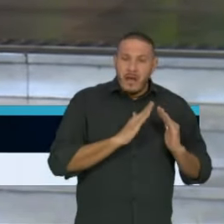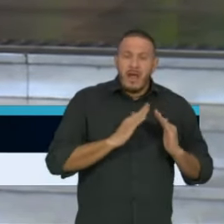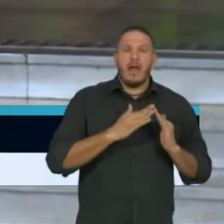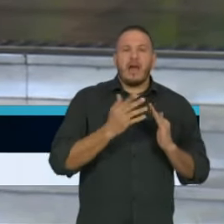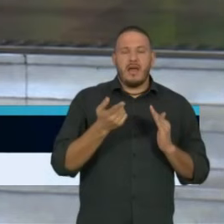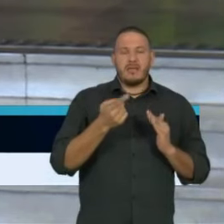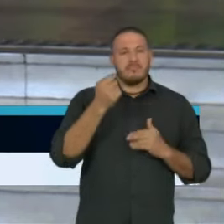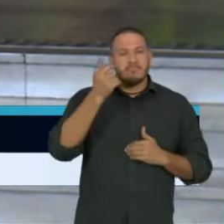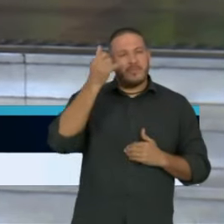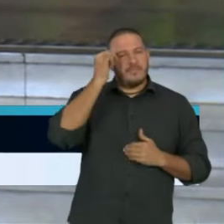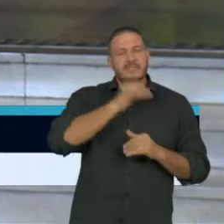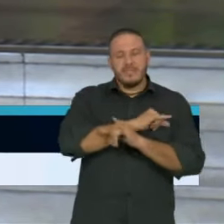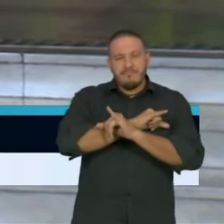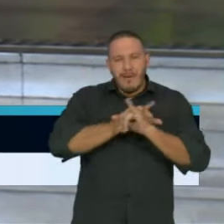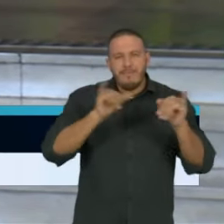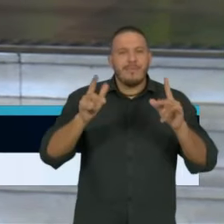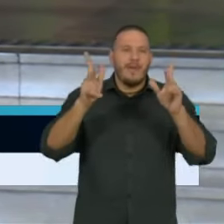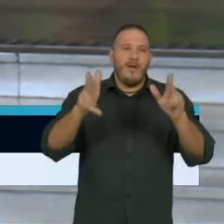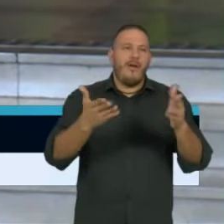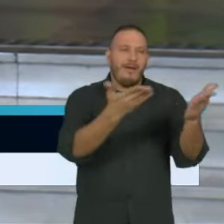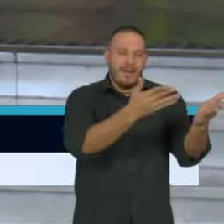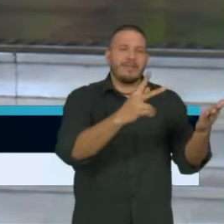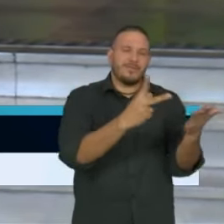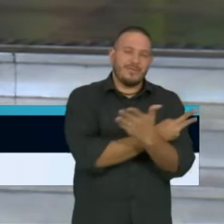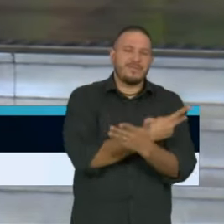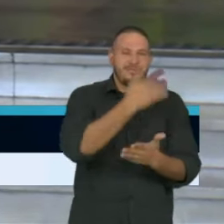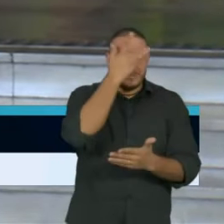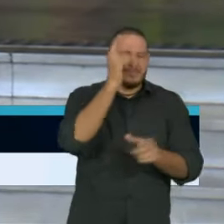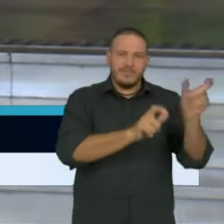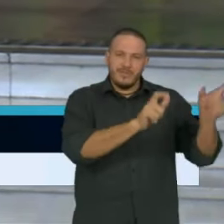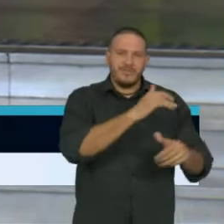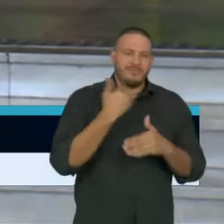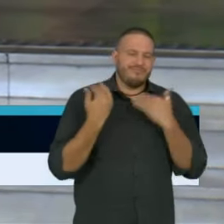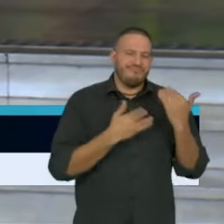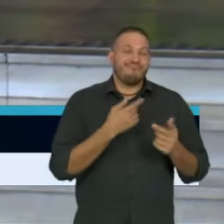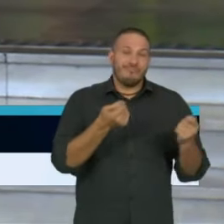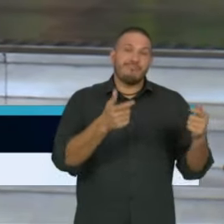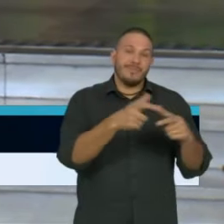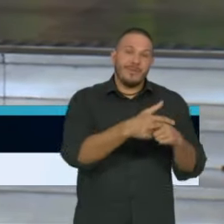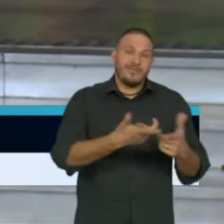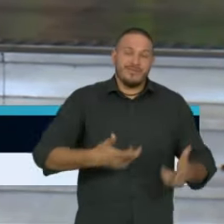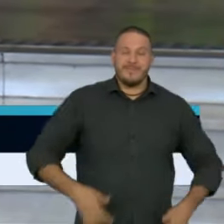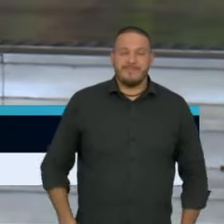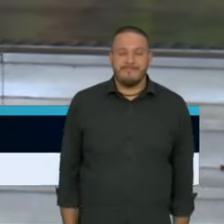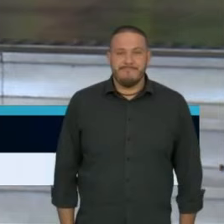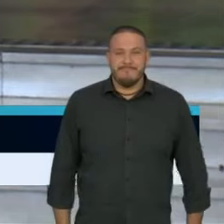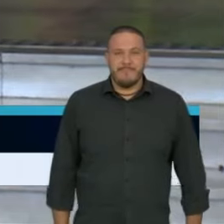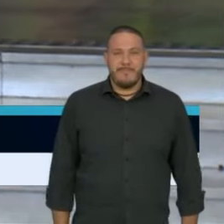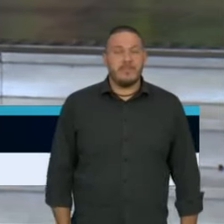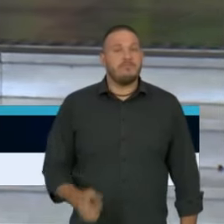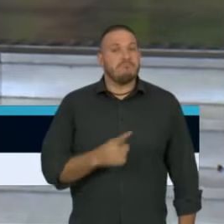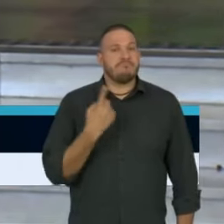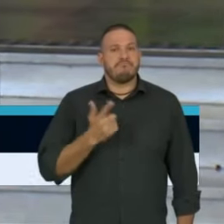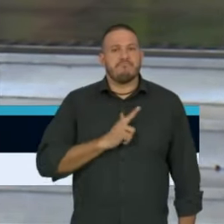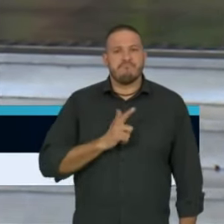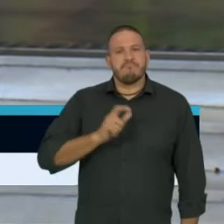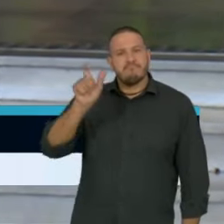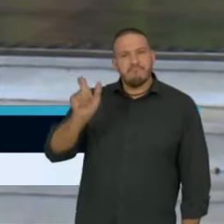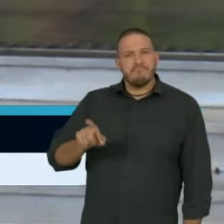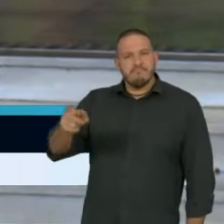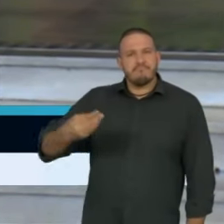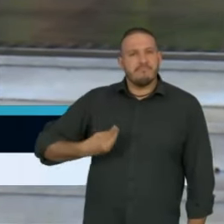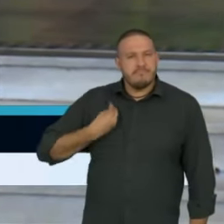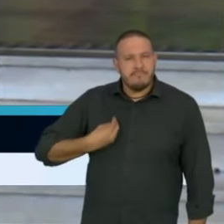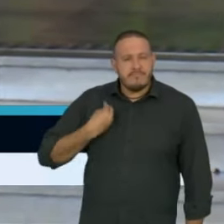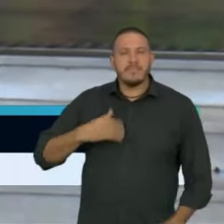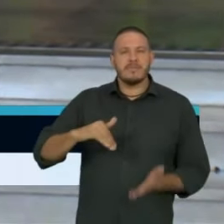esta que a jornalista Cláudia Reis acaba de receber ocorrerão. Nós temos aqui também a presença do nosso secretário